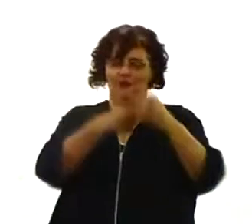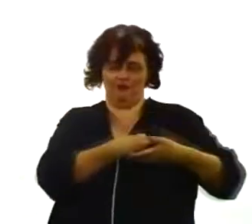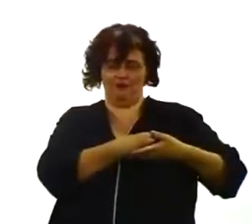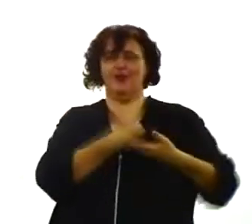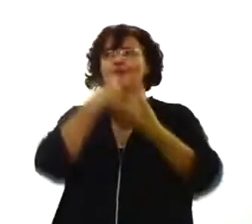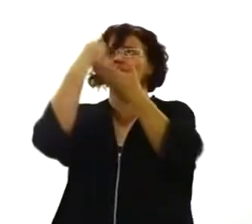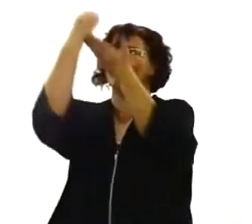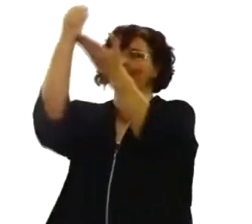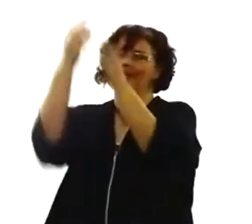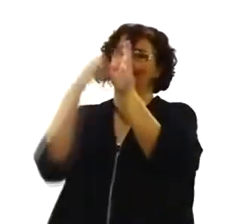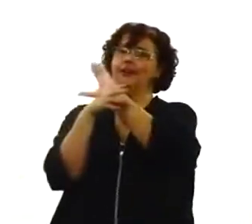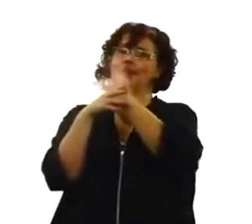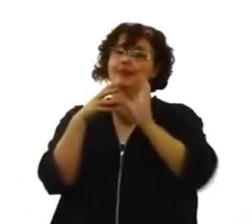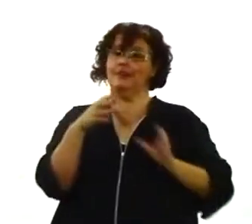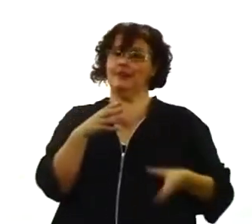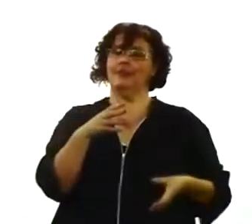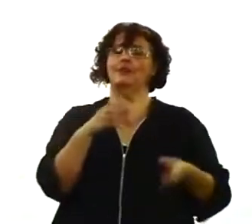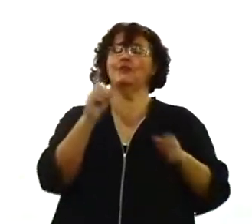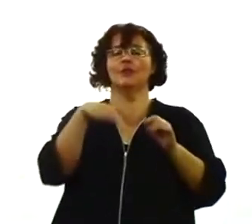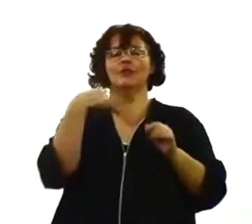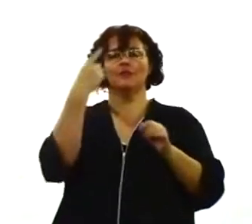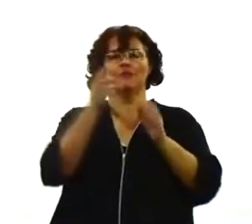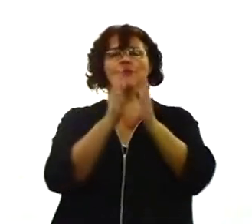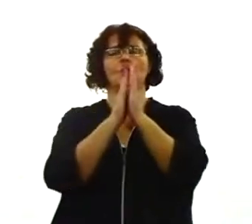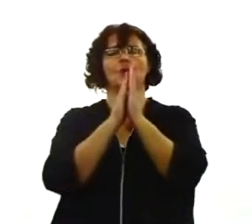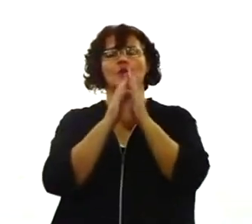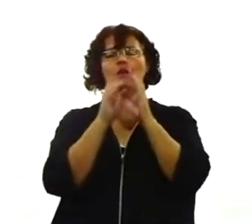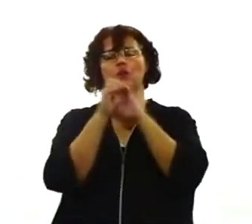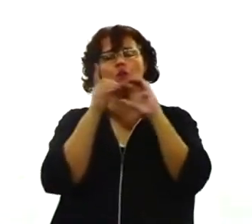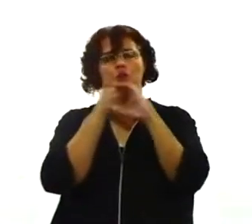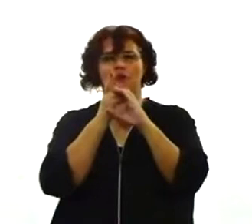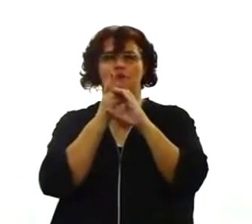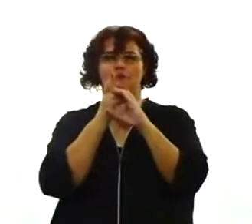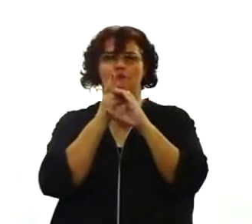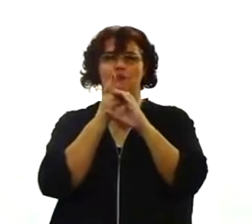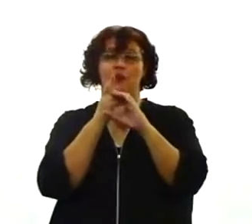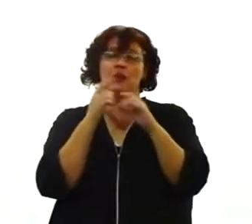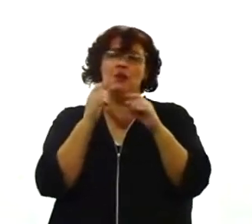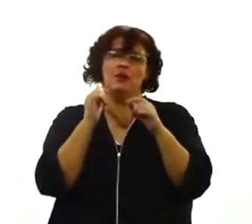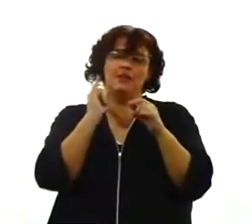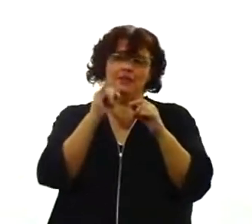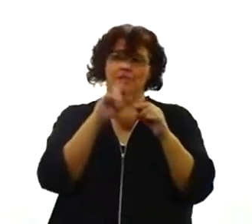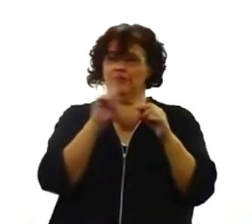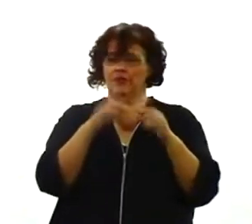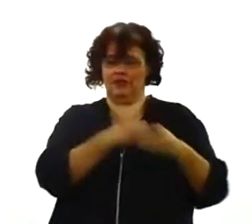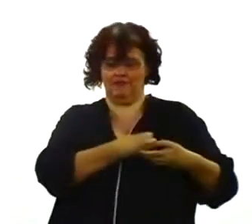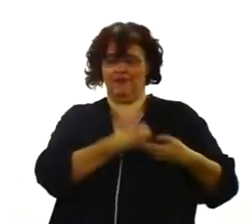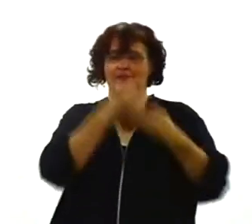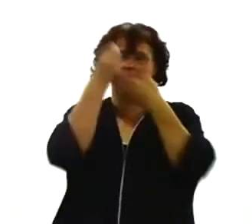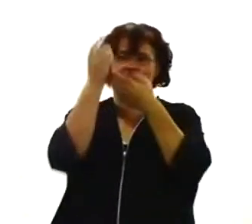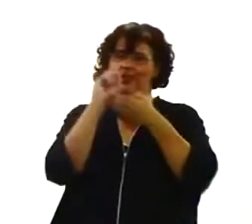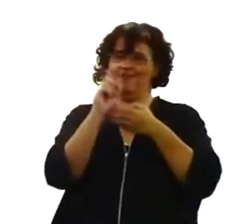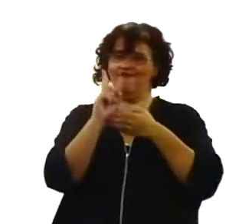a única maneira de você cultuar a Cristo, senão você somente assistirá ao culto, a uma pregação, a uma exposição.